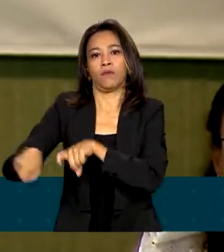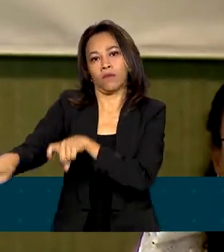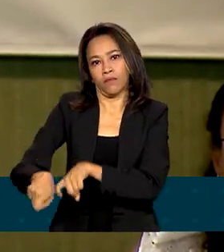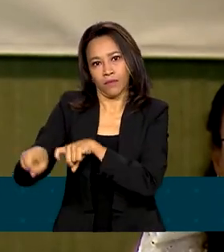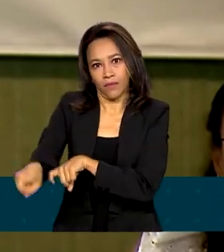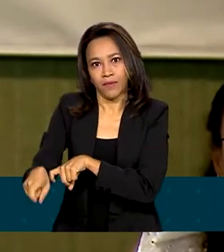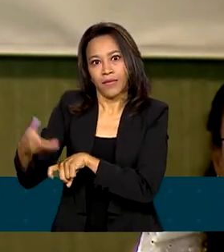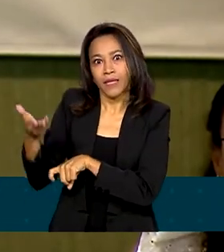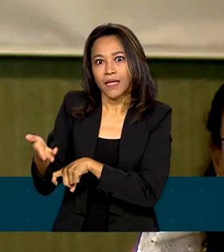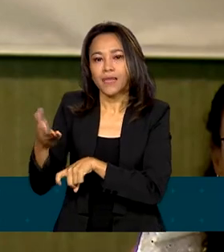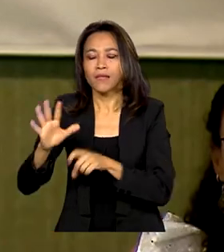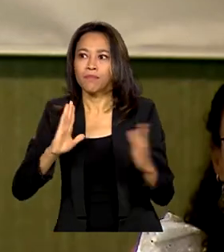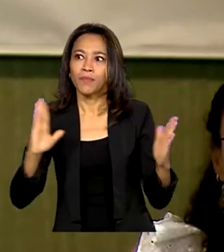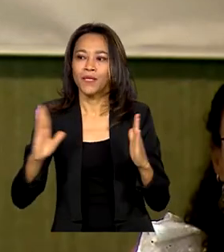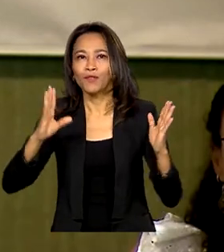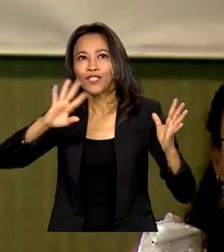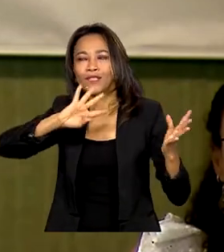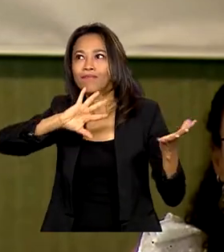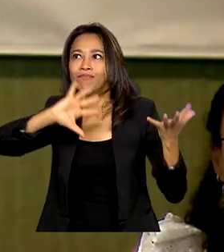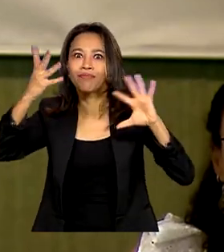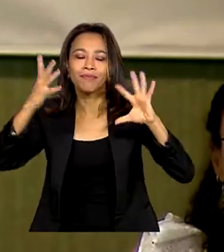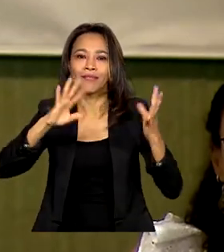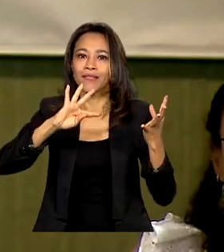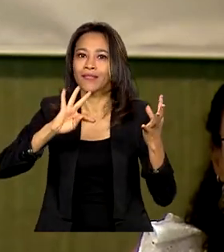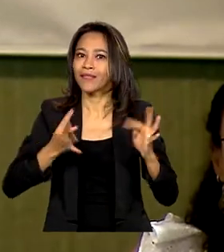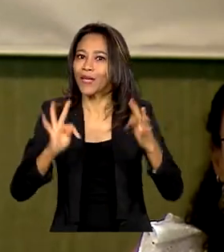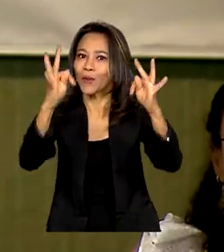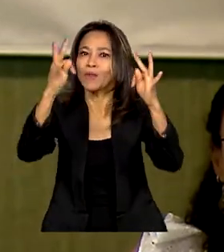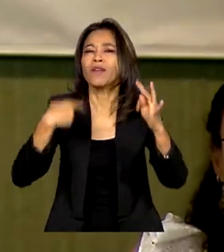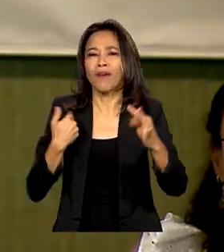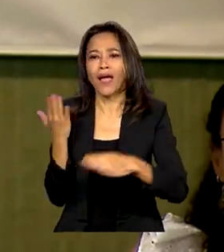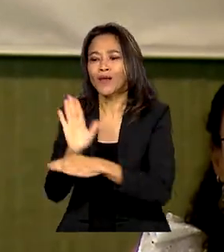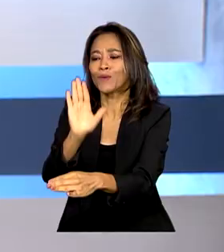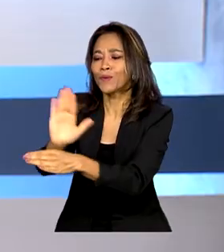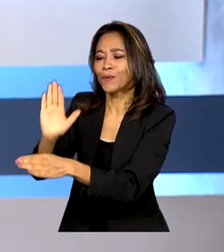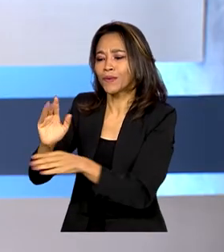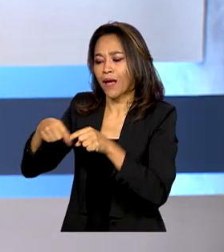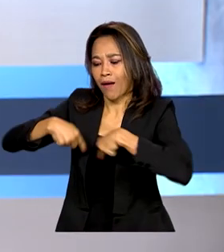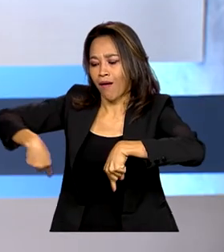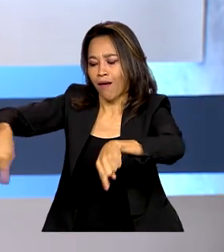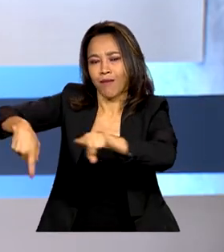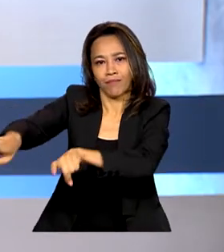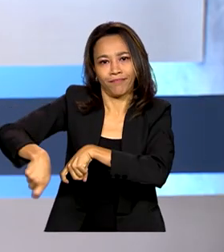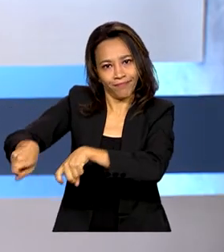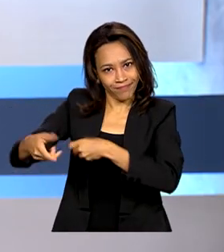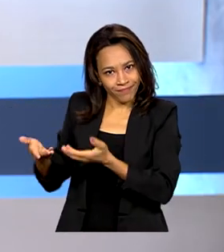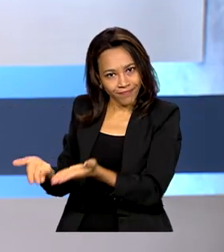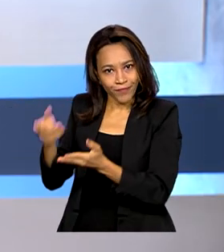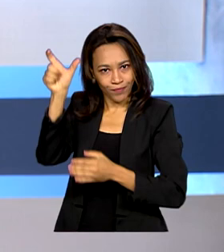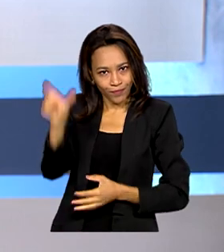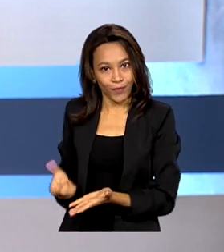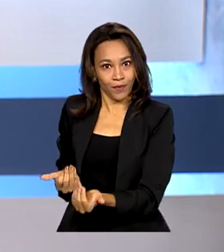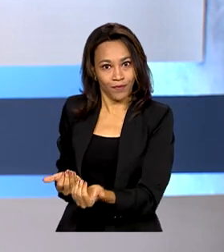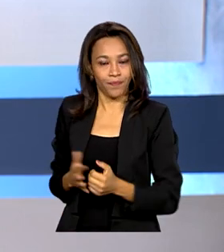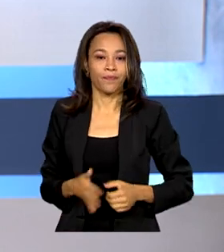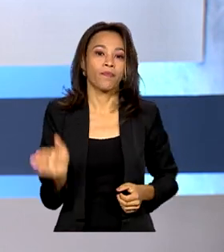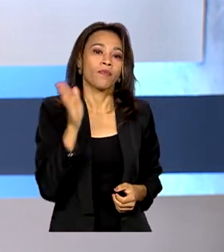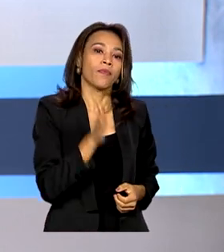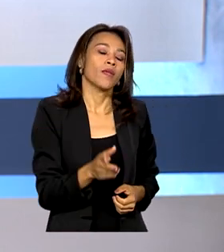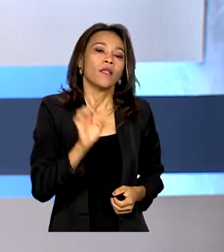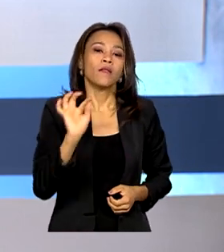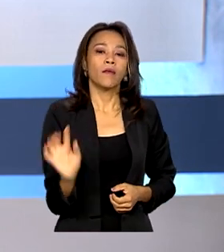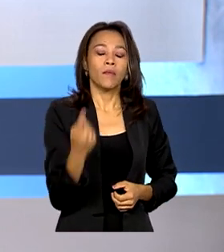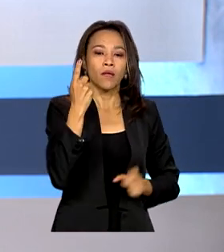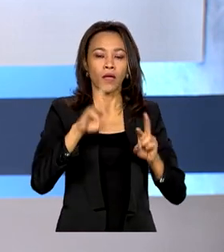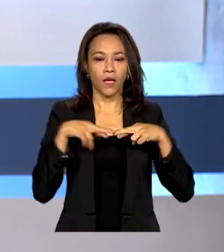ele vai ajudar a mudar a gestão dessa propriedade agrícola. Na primeira sessão pública do ano,